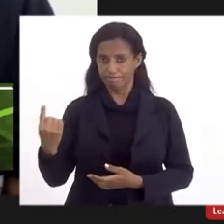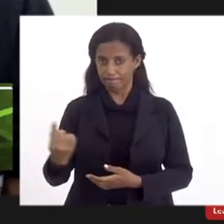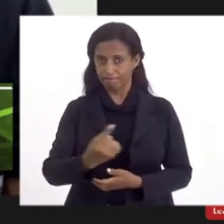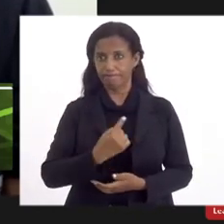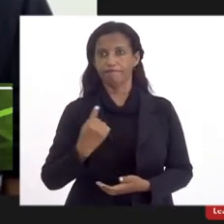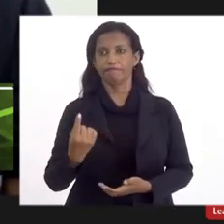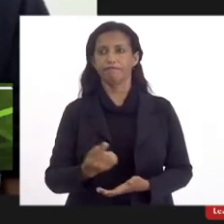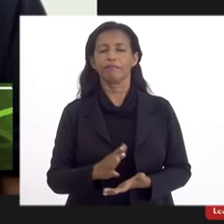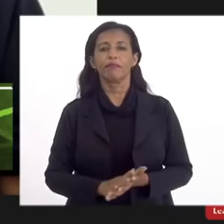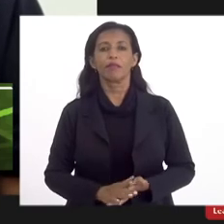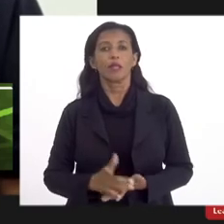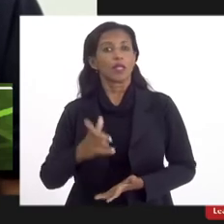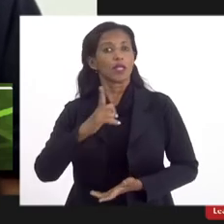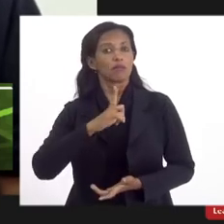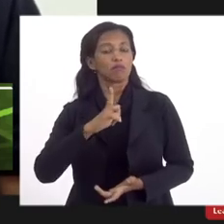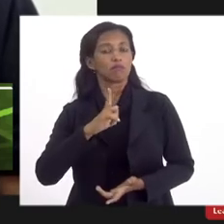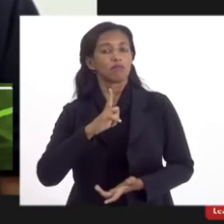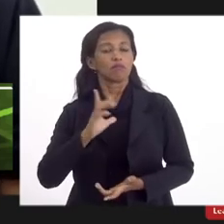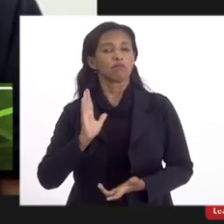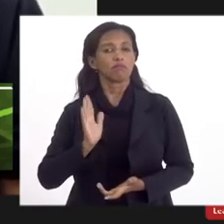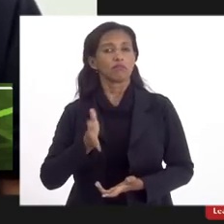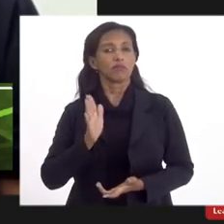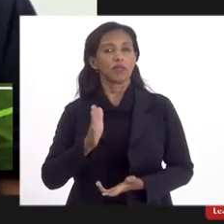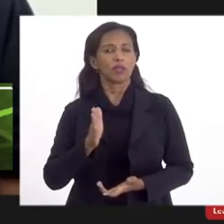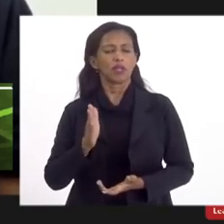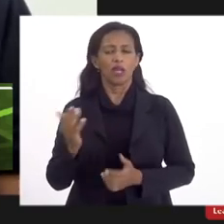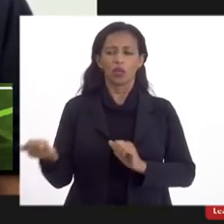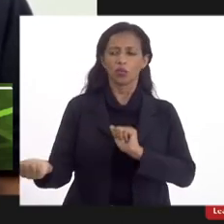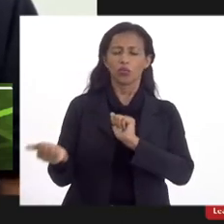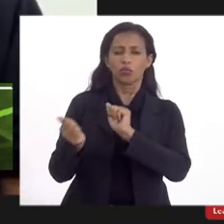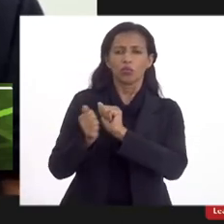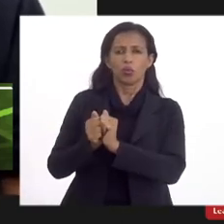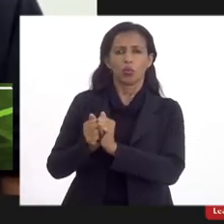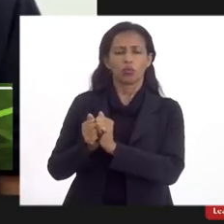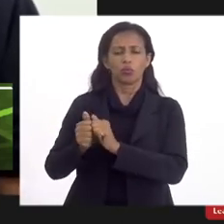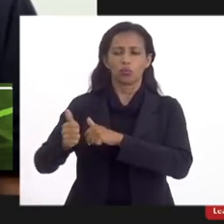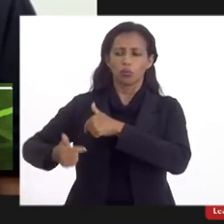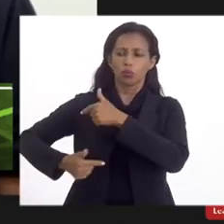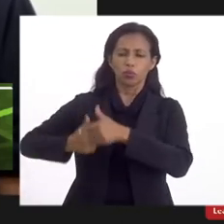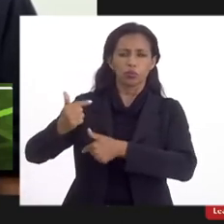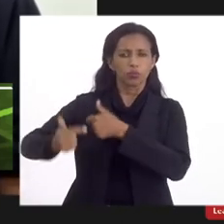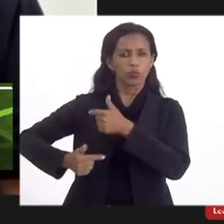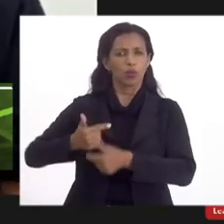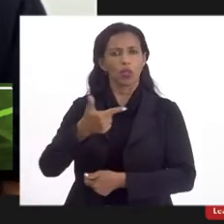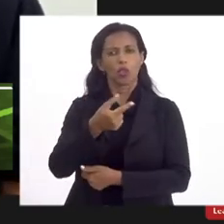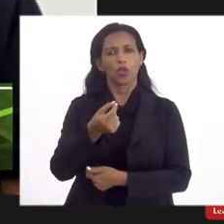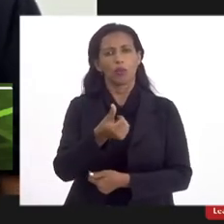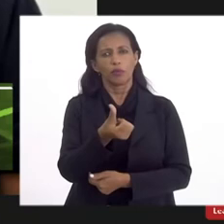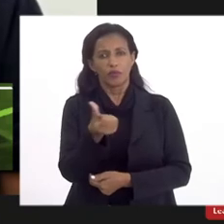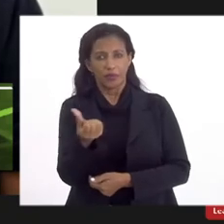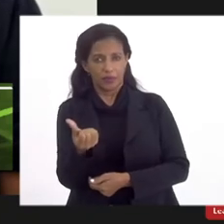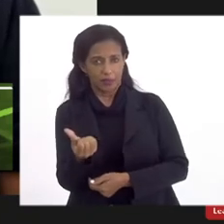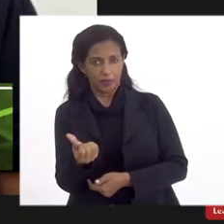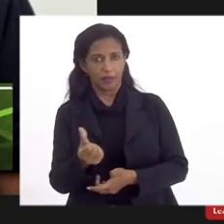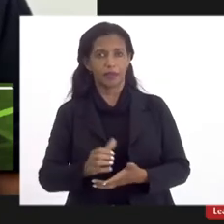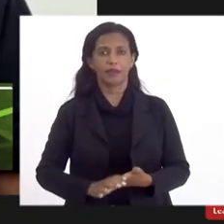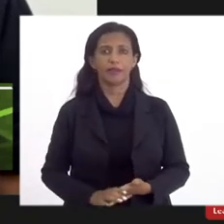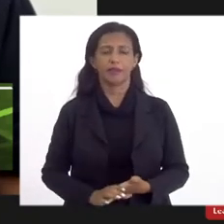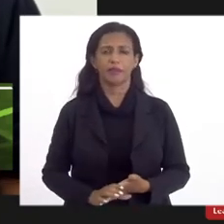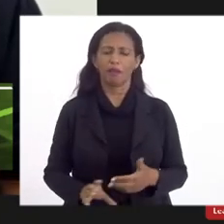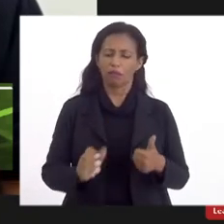estivemos de frente às lutas em 2016 né